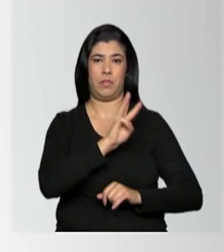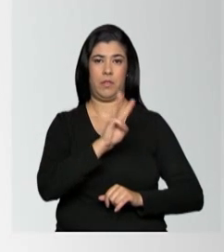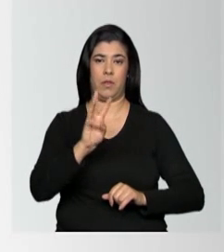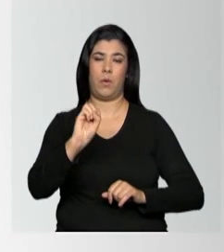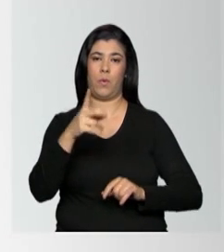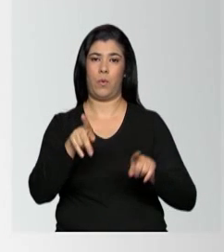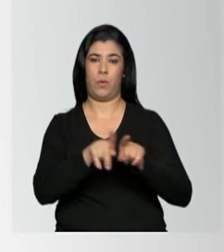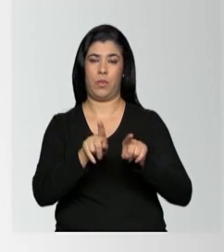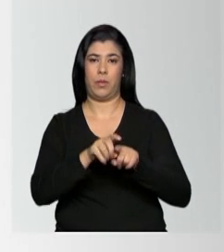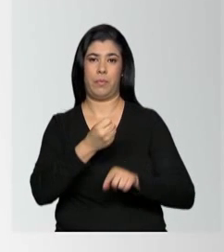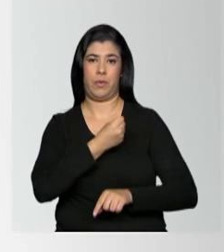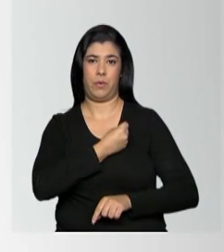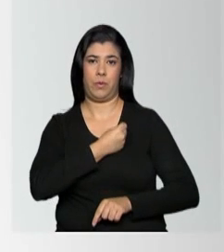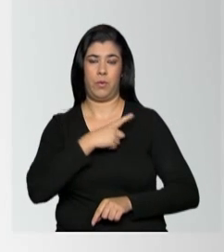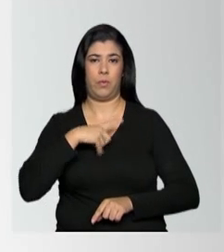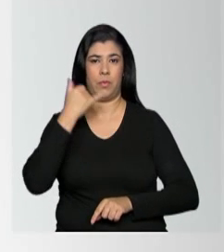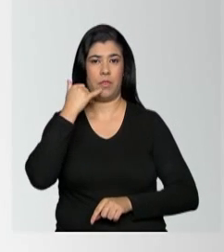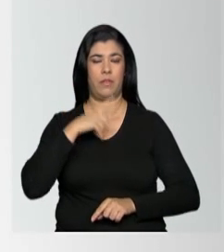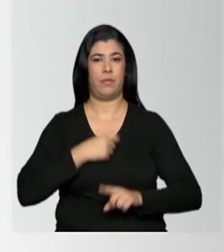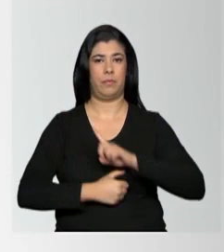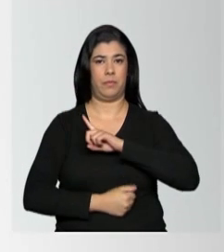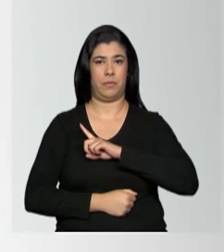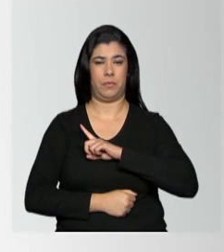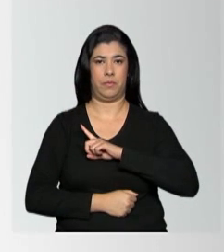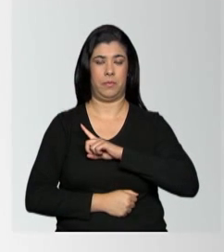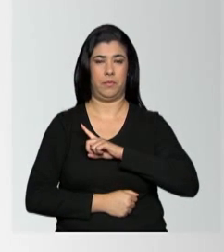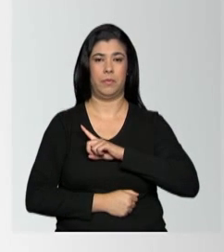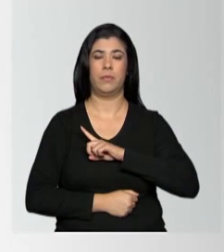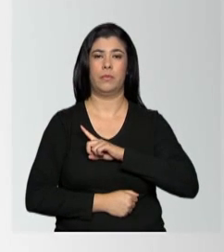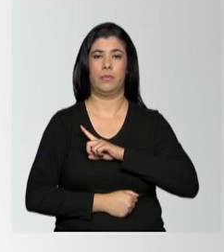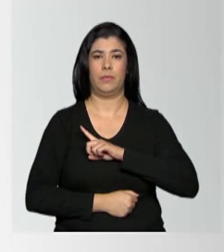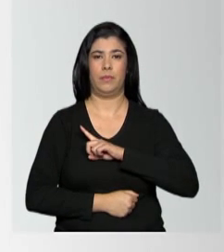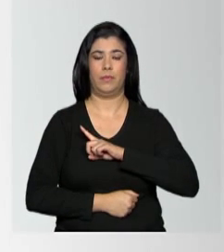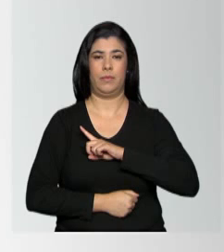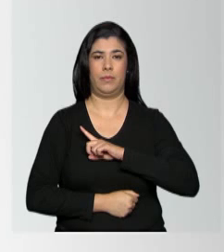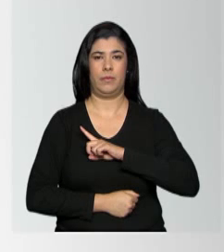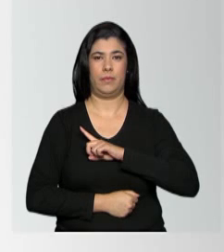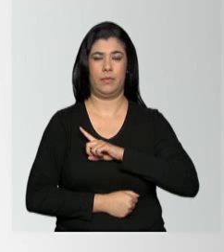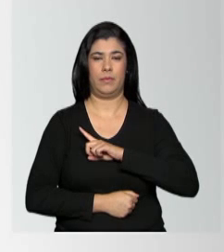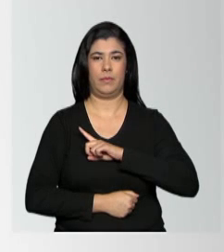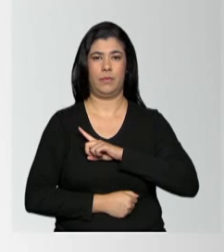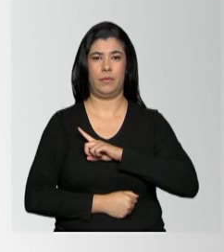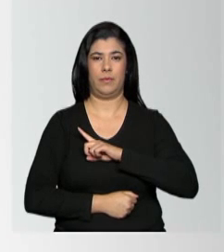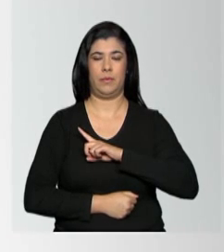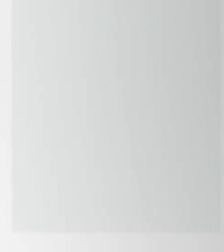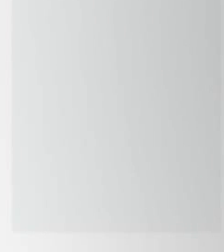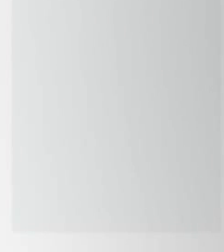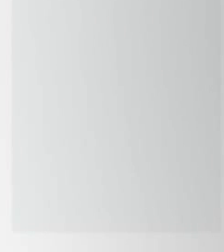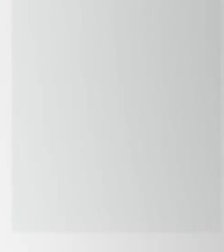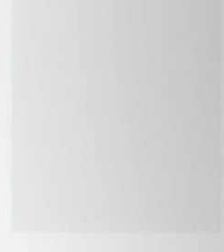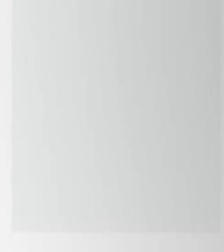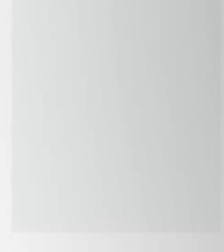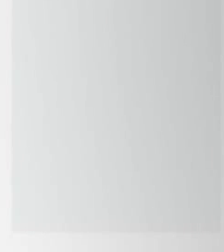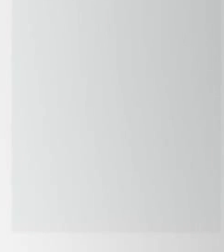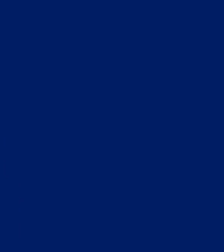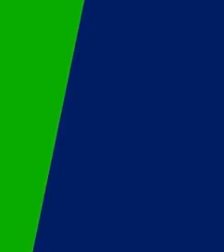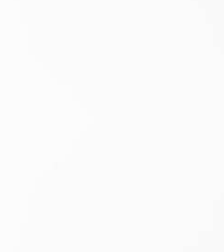www.receita.fazenda.gov.br ou pelo Receita Fone 146.